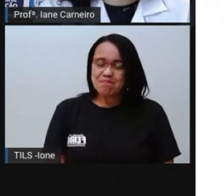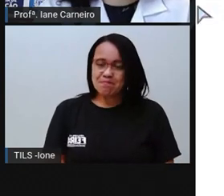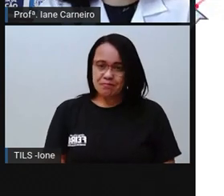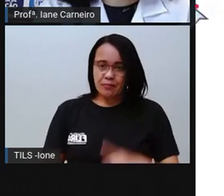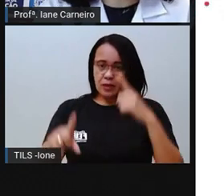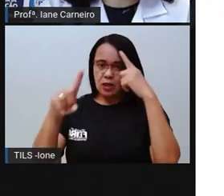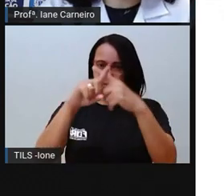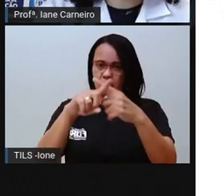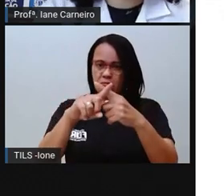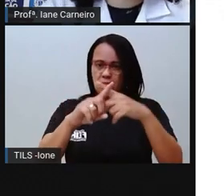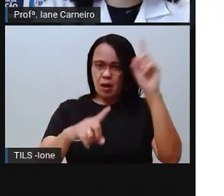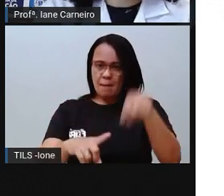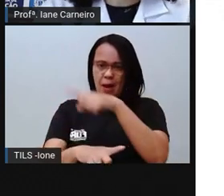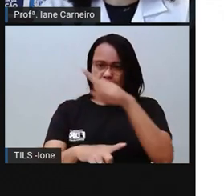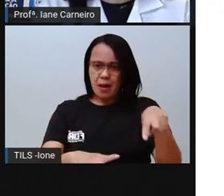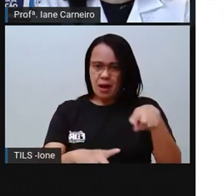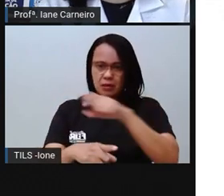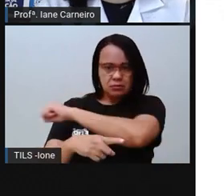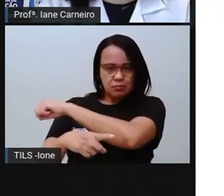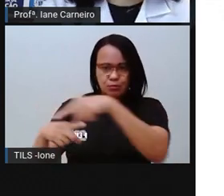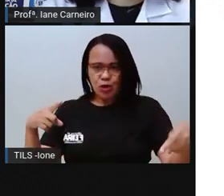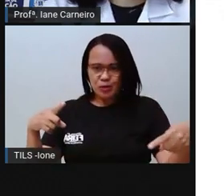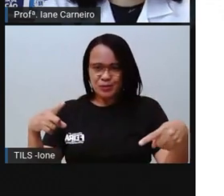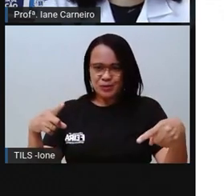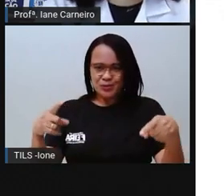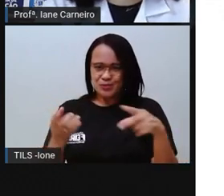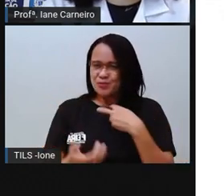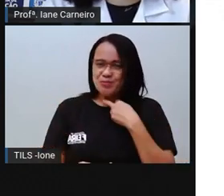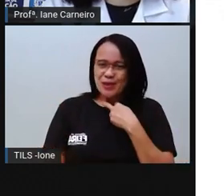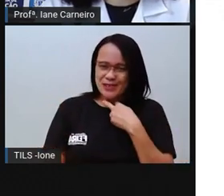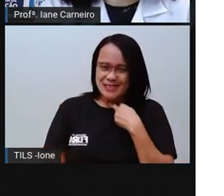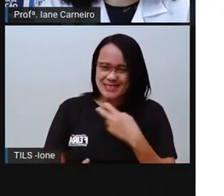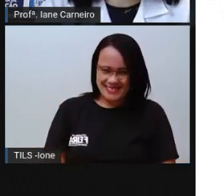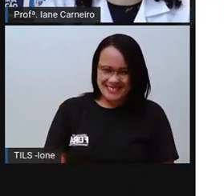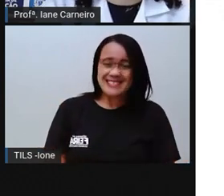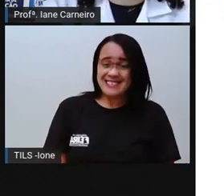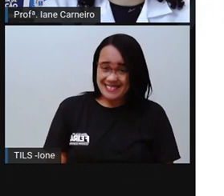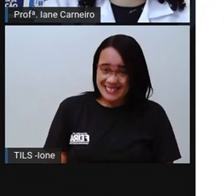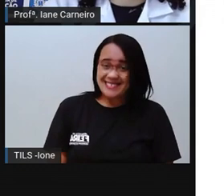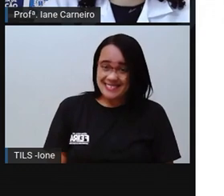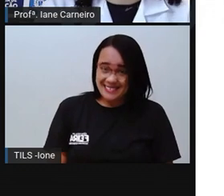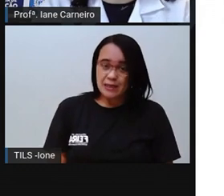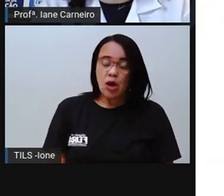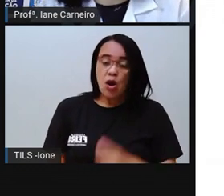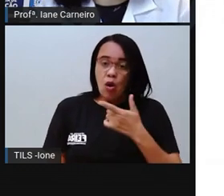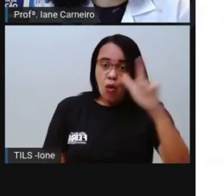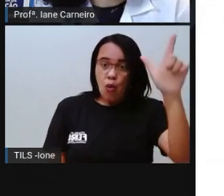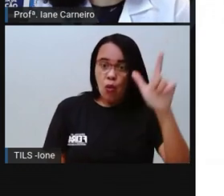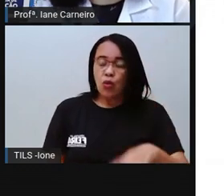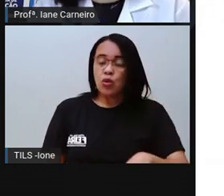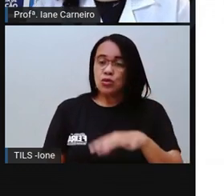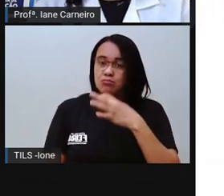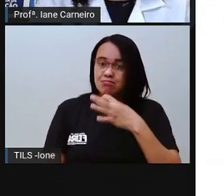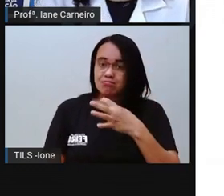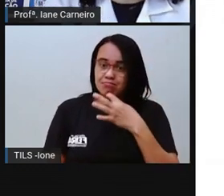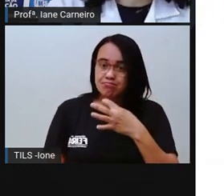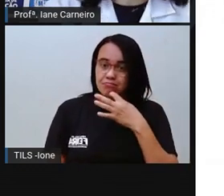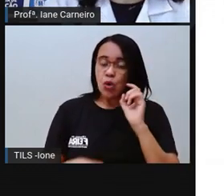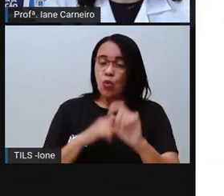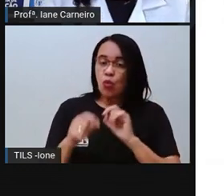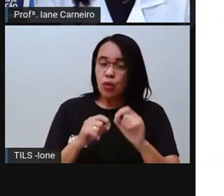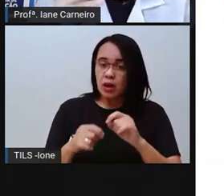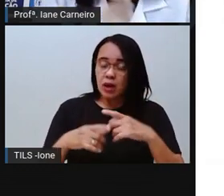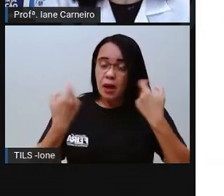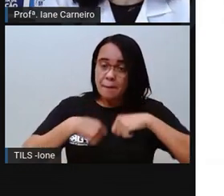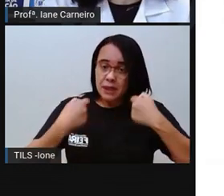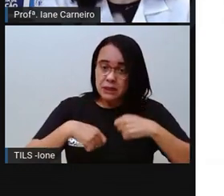é a forma correta, ok? Outra coisa, ó, que é um perigo na cozinha, são as facas, os espetos, né?